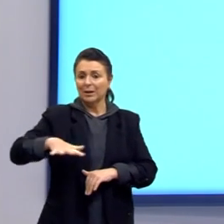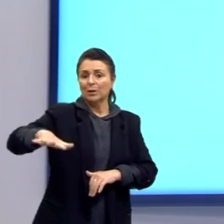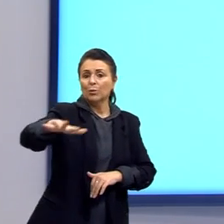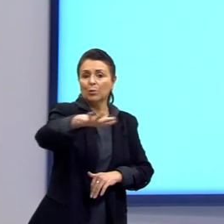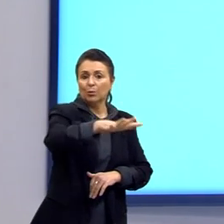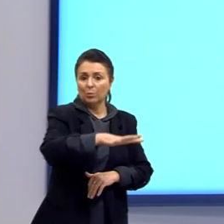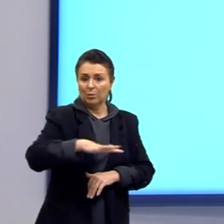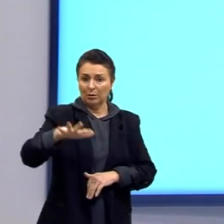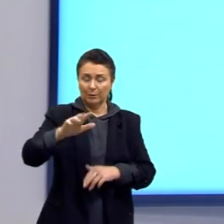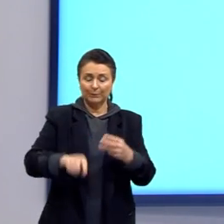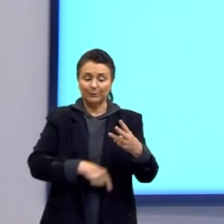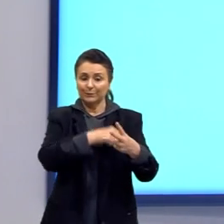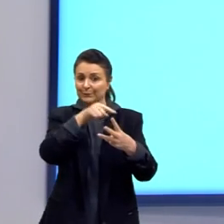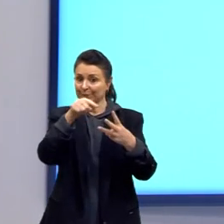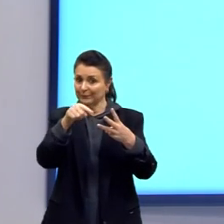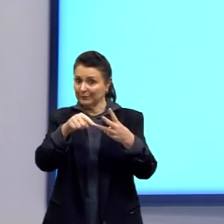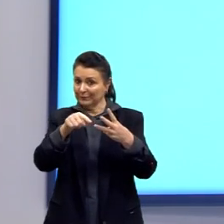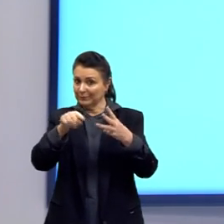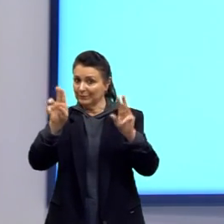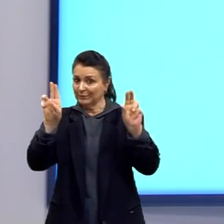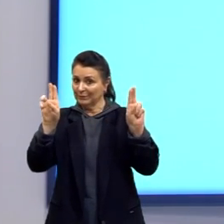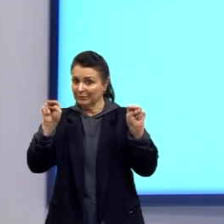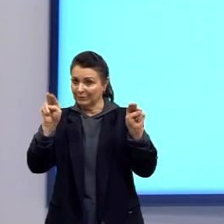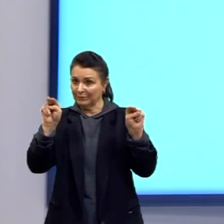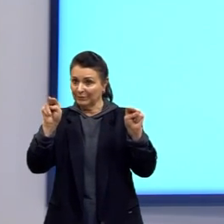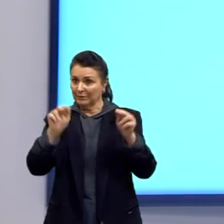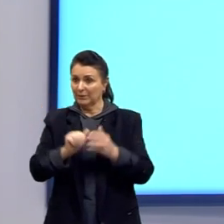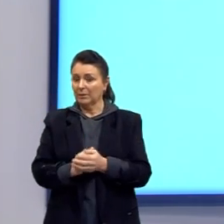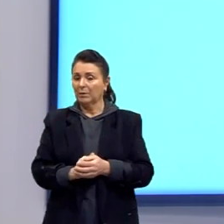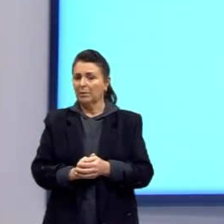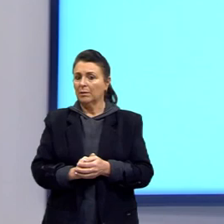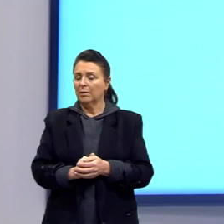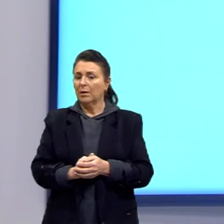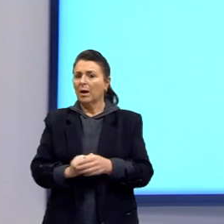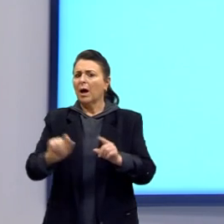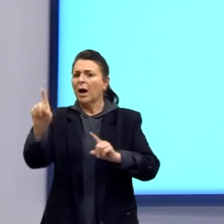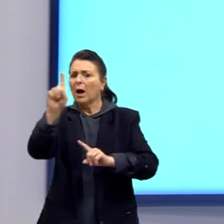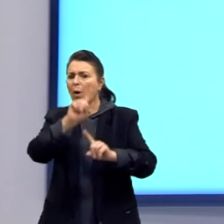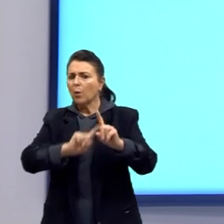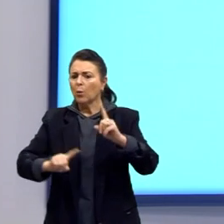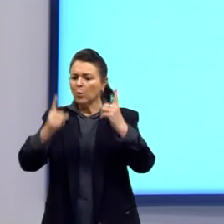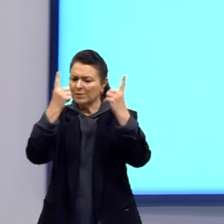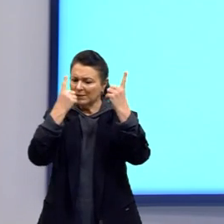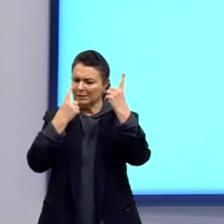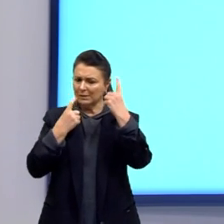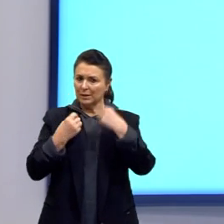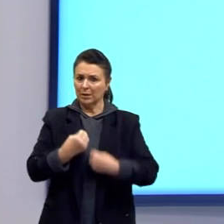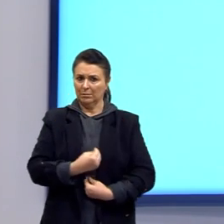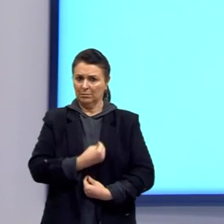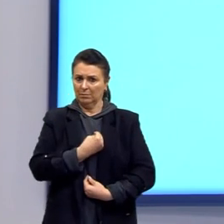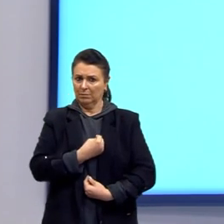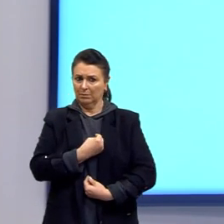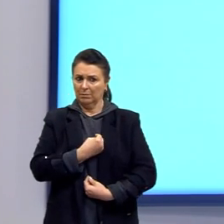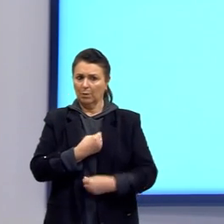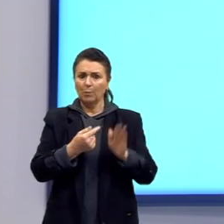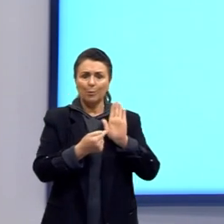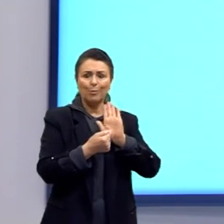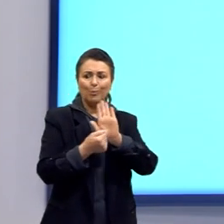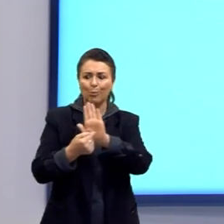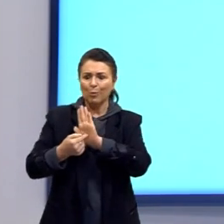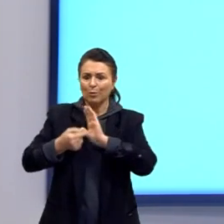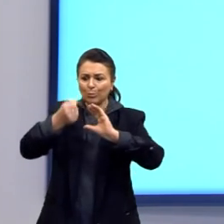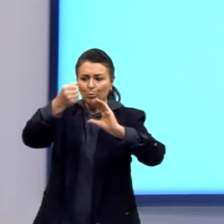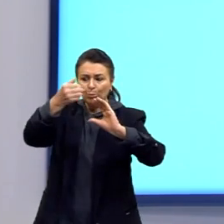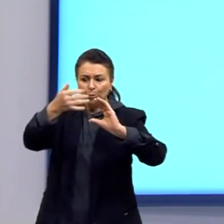Terceiro tópico aqui, então. Certos indivíduos apresentam características que lhes